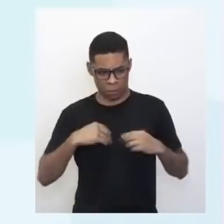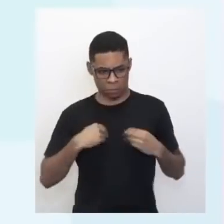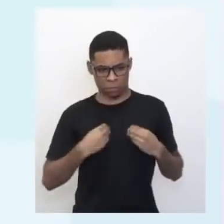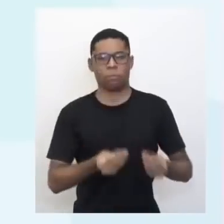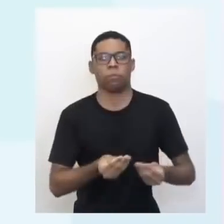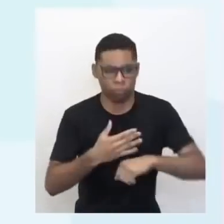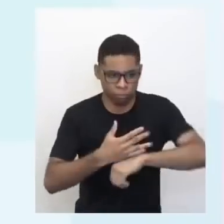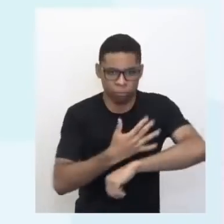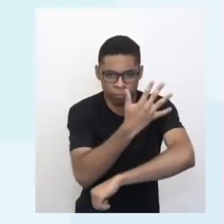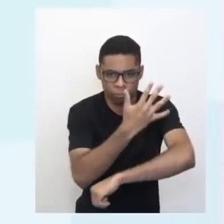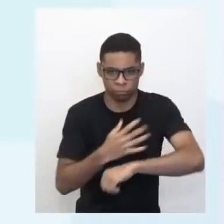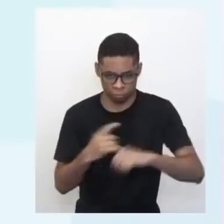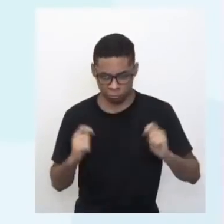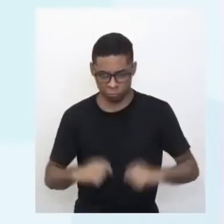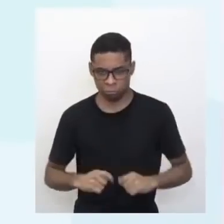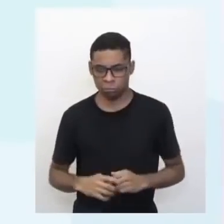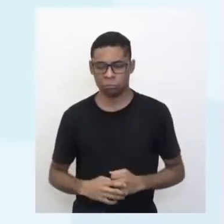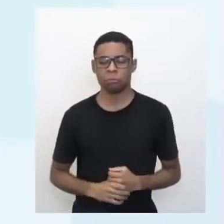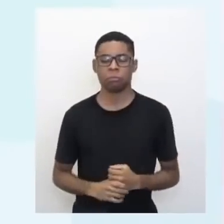emitir radiação?